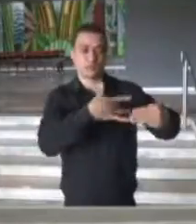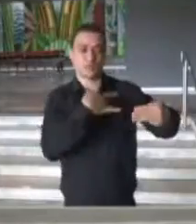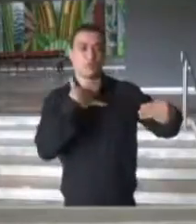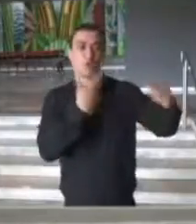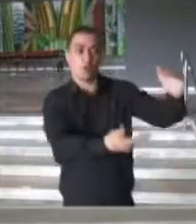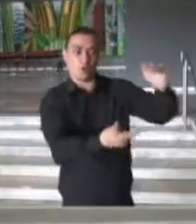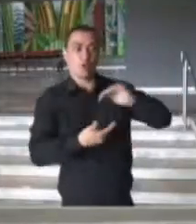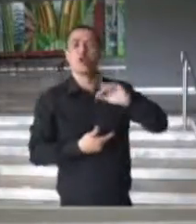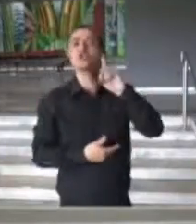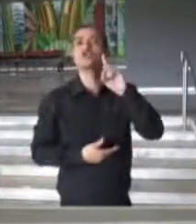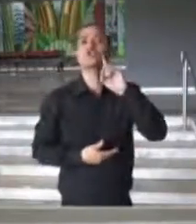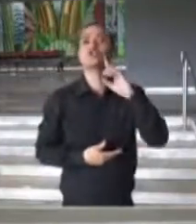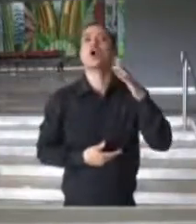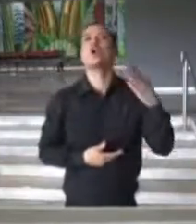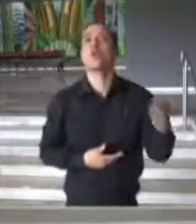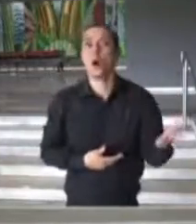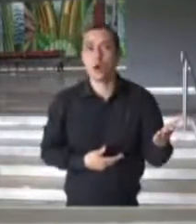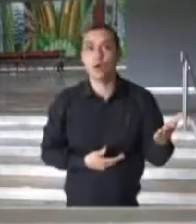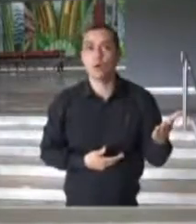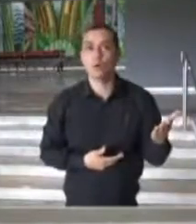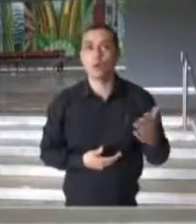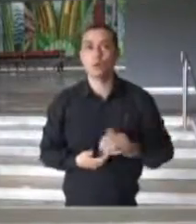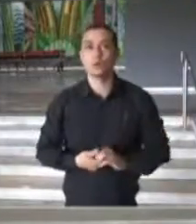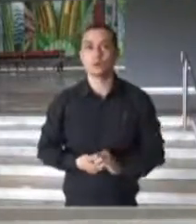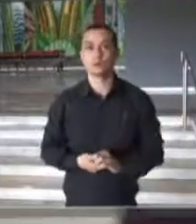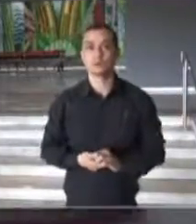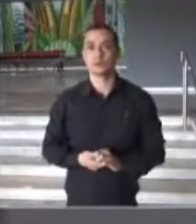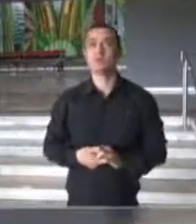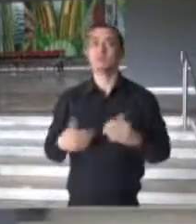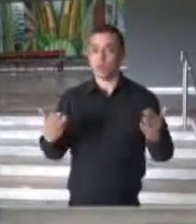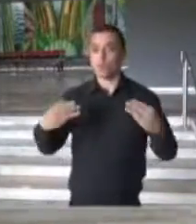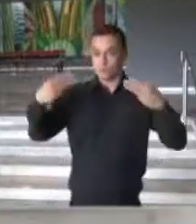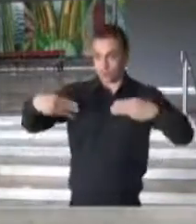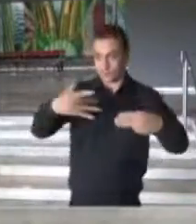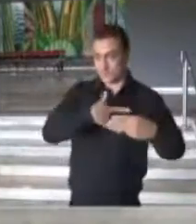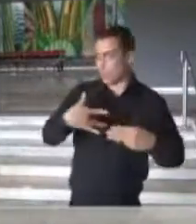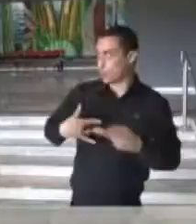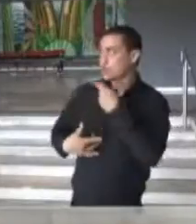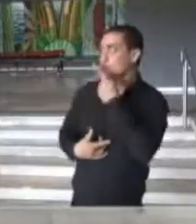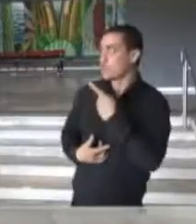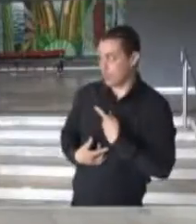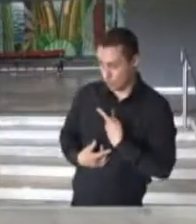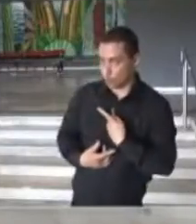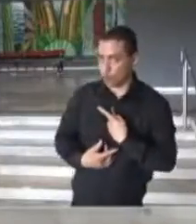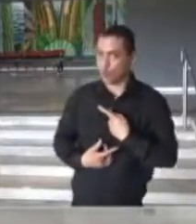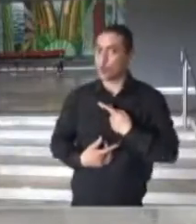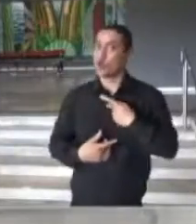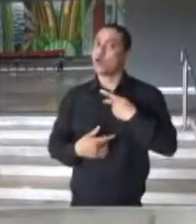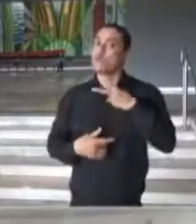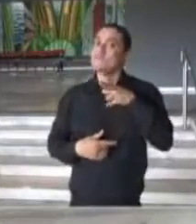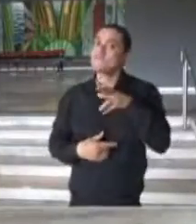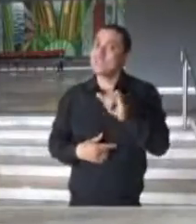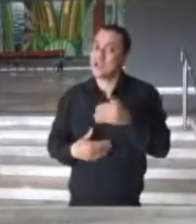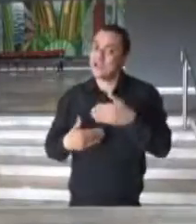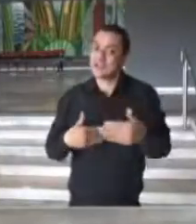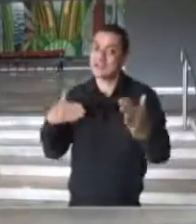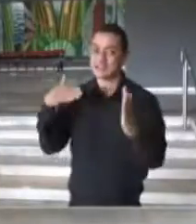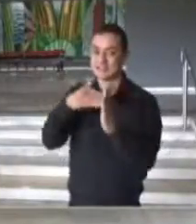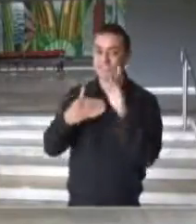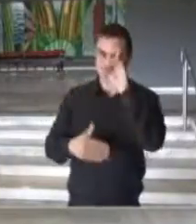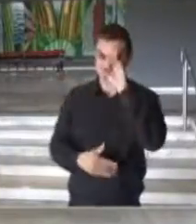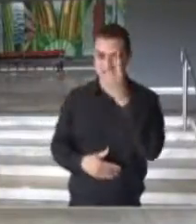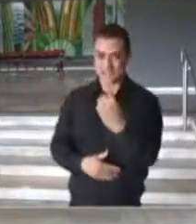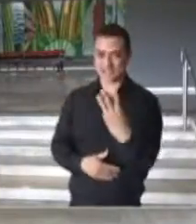para a chegada dessas vacinas para as crianças? O Ministério da Saúde nos demonstra, sinaliza, que no dia 13,